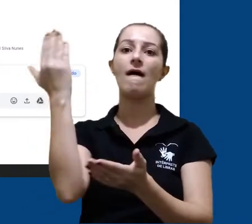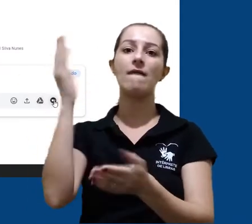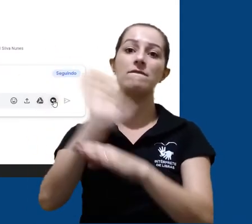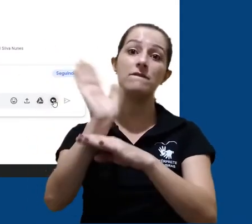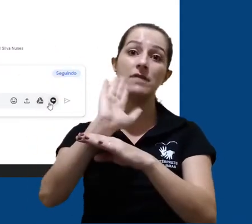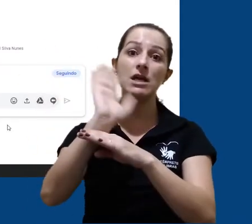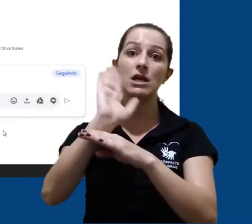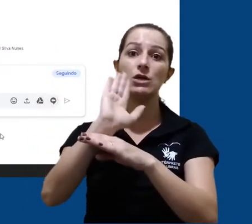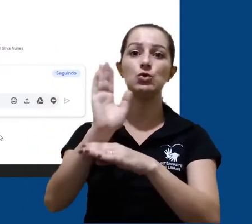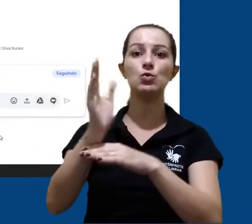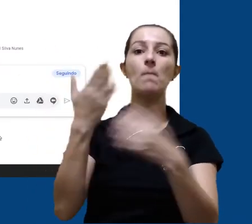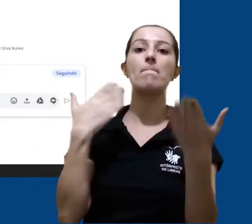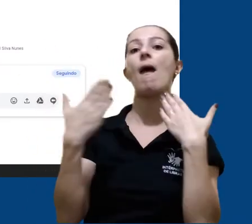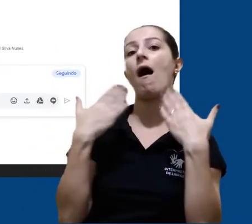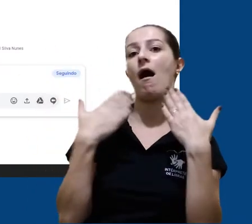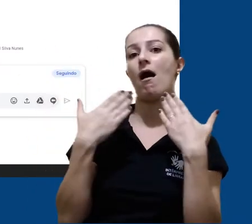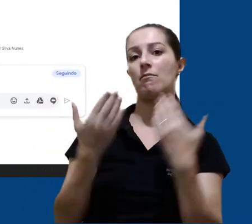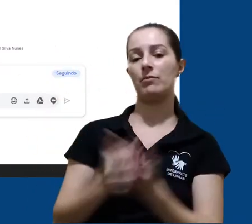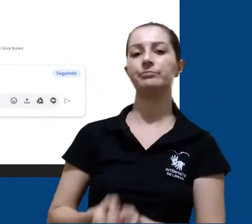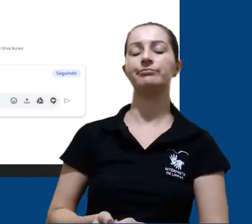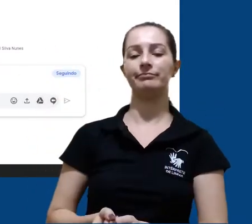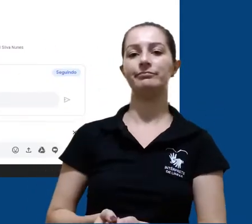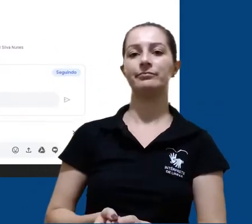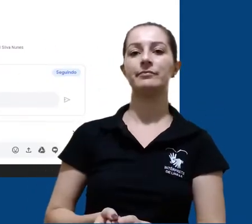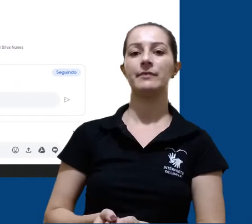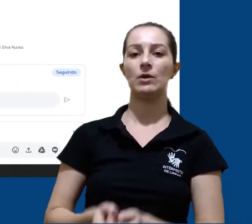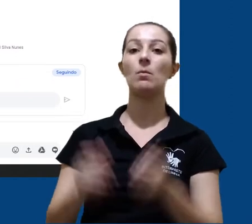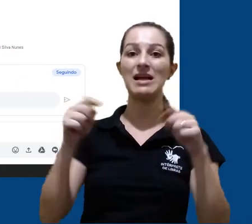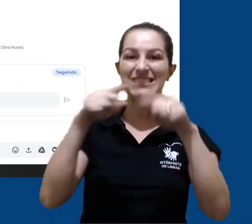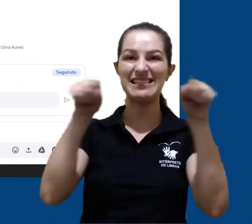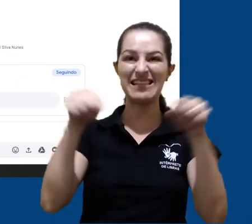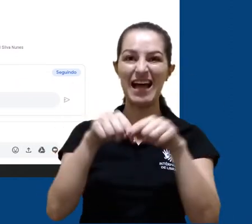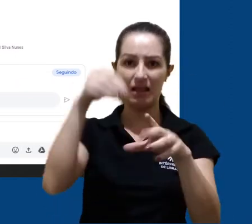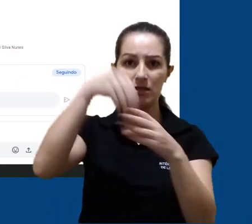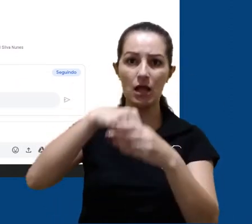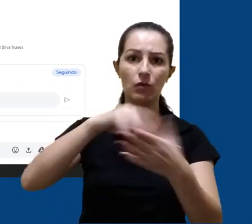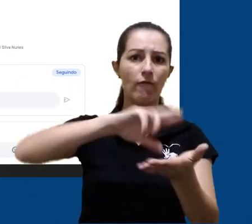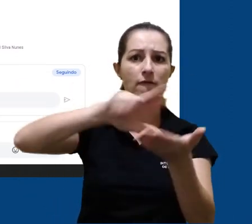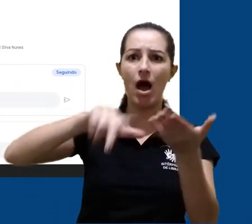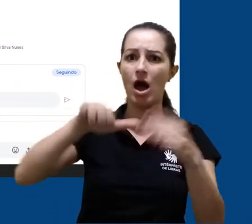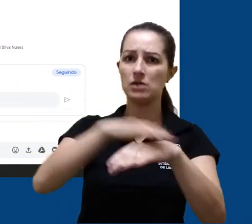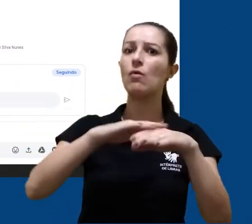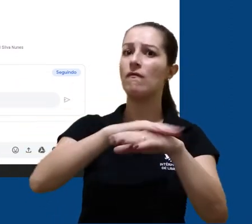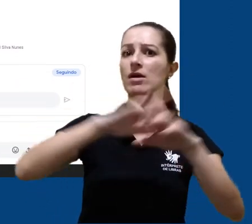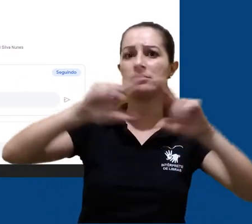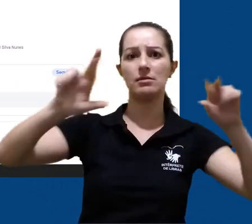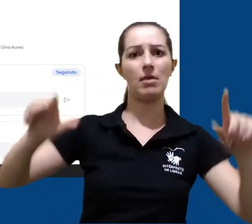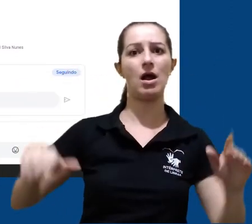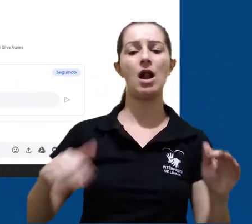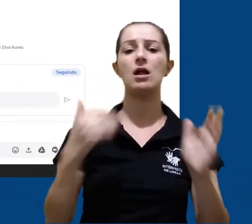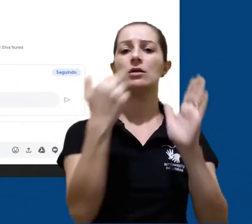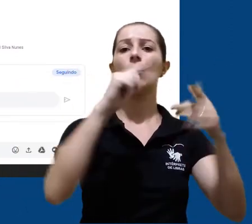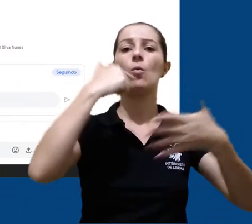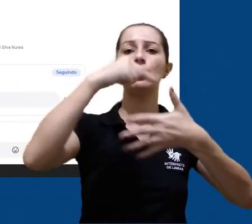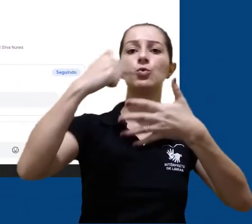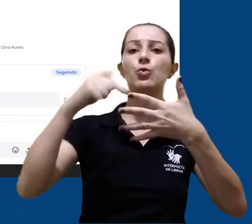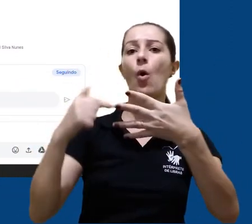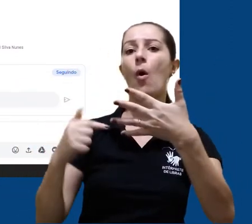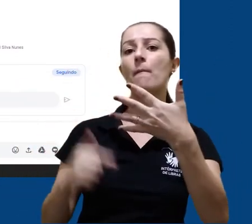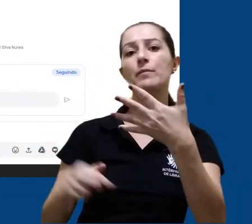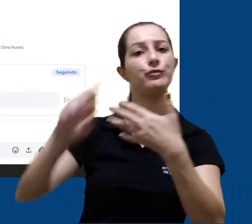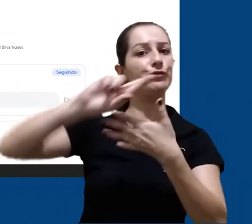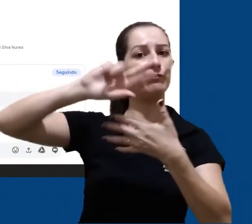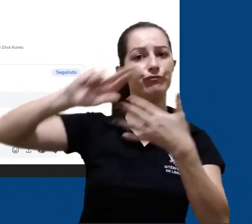videoconferência. É possível criar mais de uma conversa na mesma sala e assim separar tópicos de debate